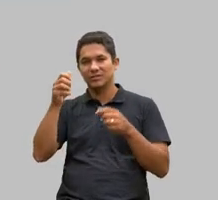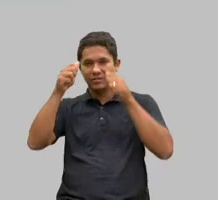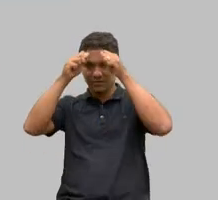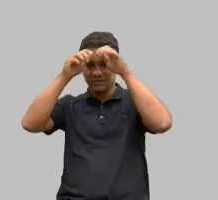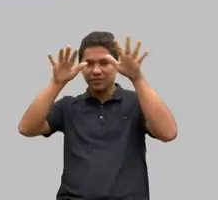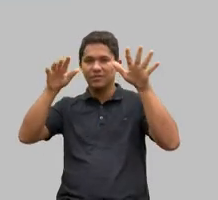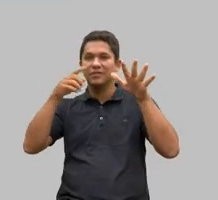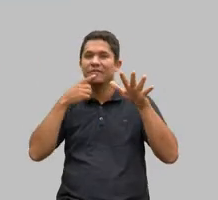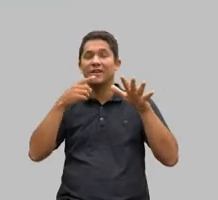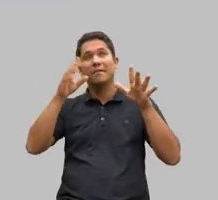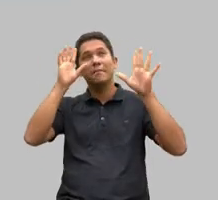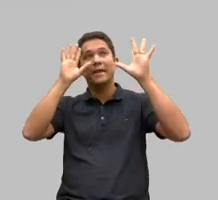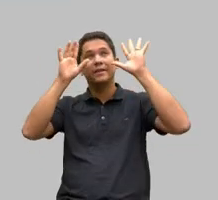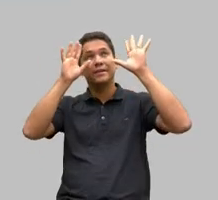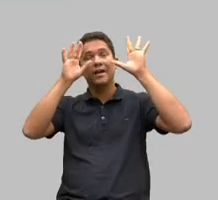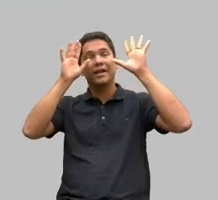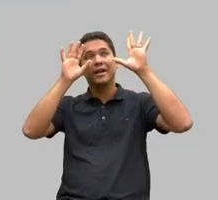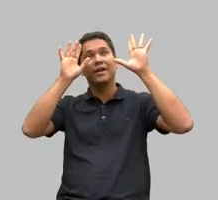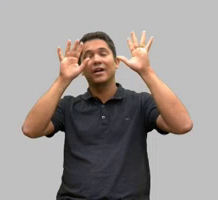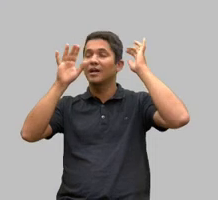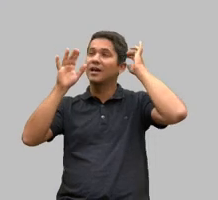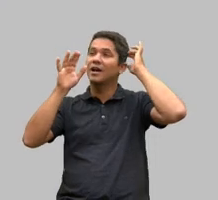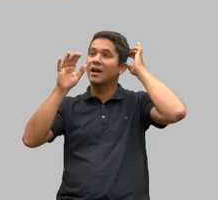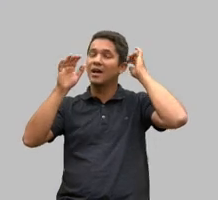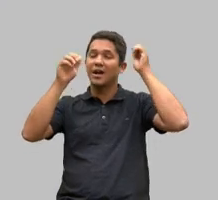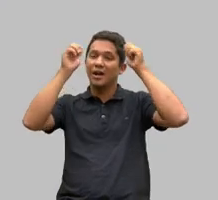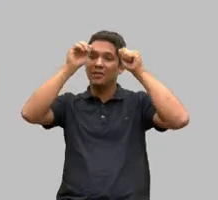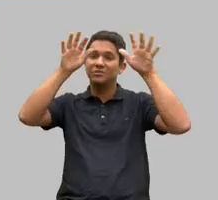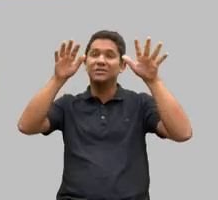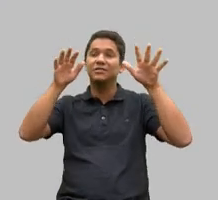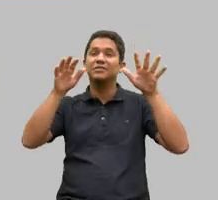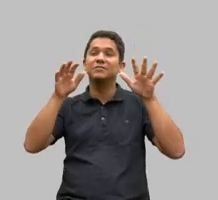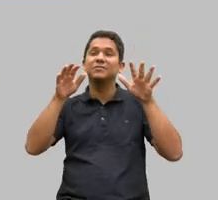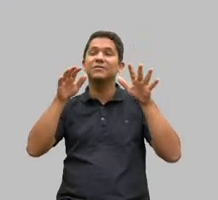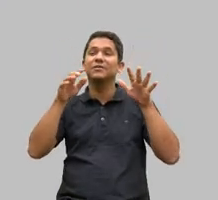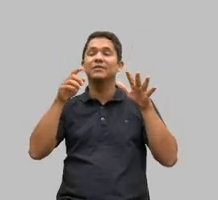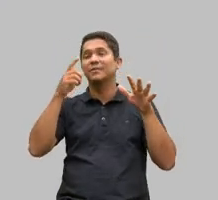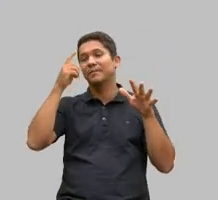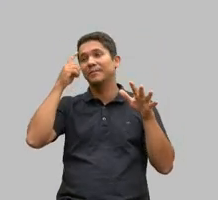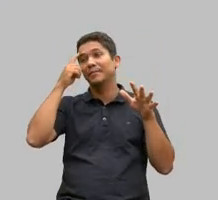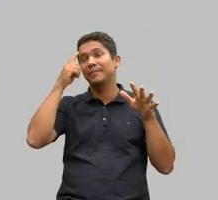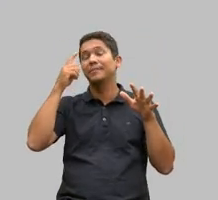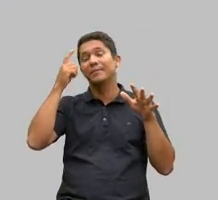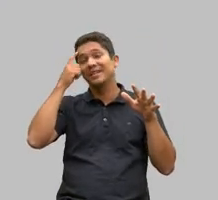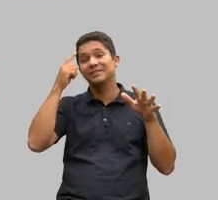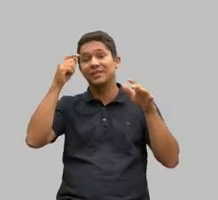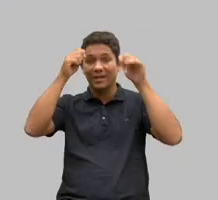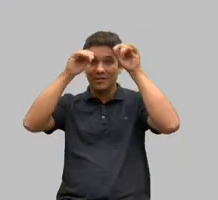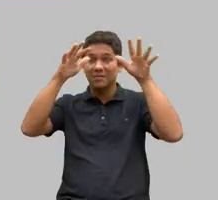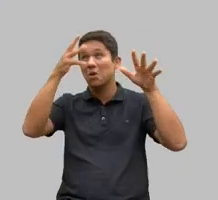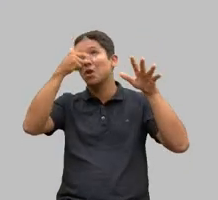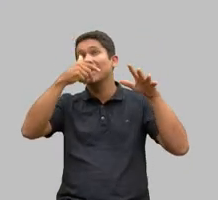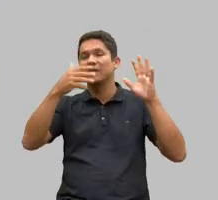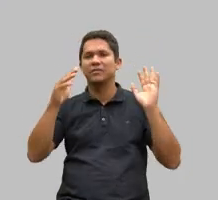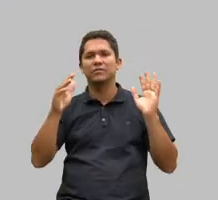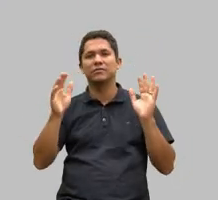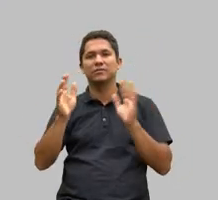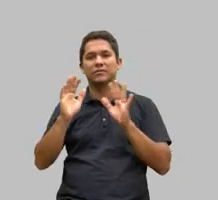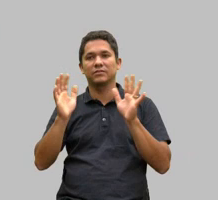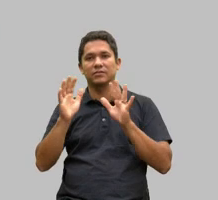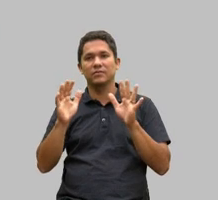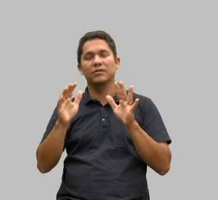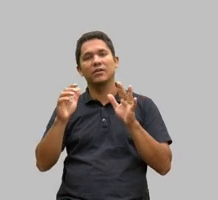fantasiar o autismo parem de romanciar o autismo o autismo este autismo